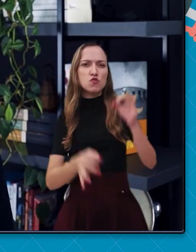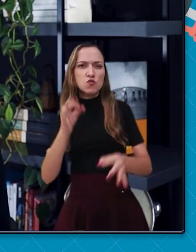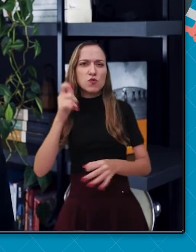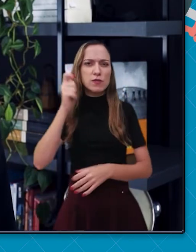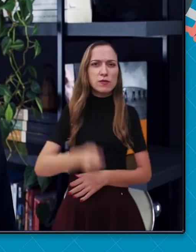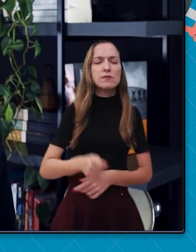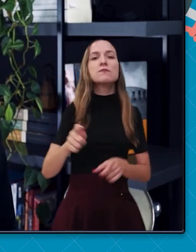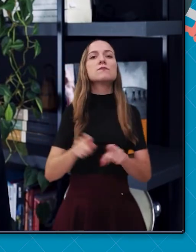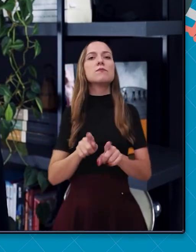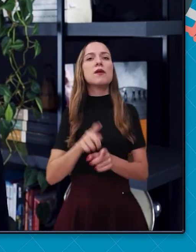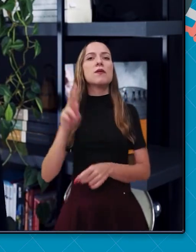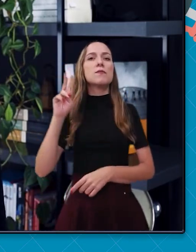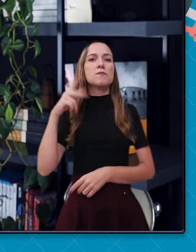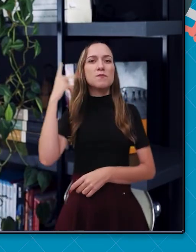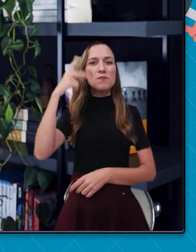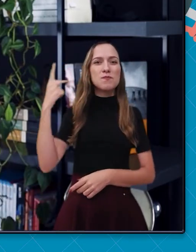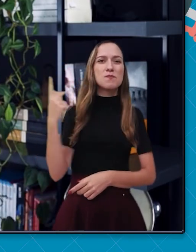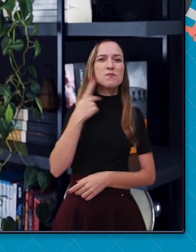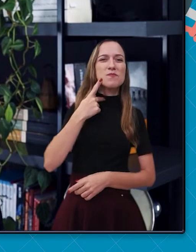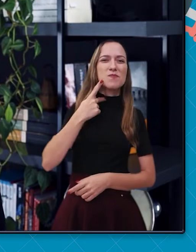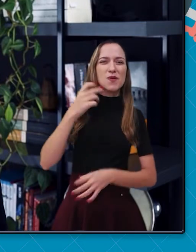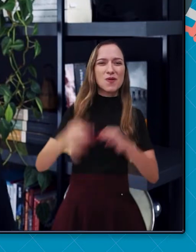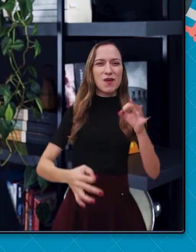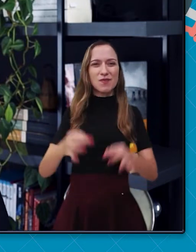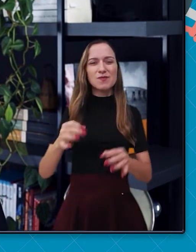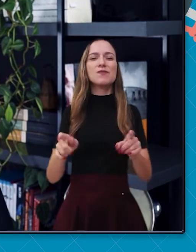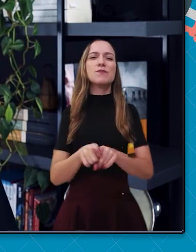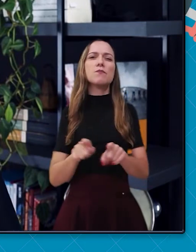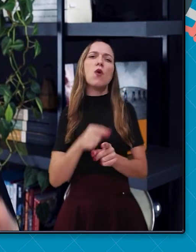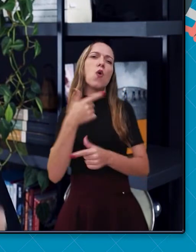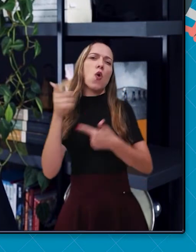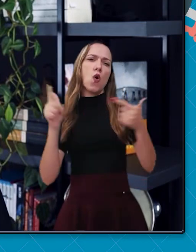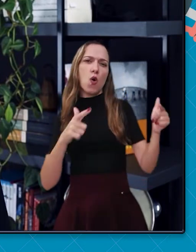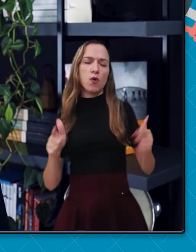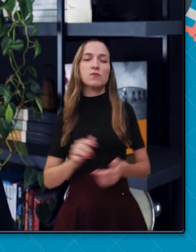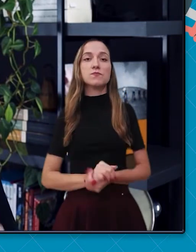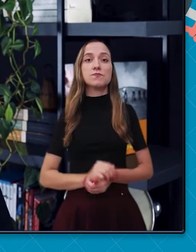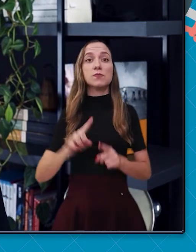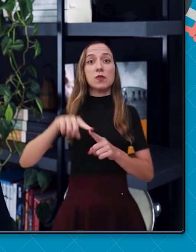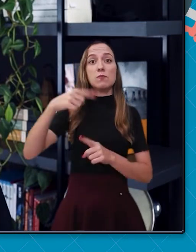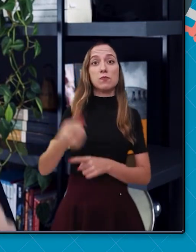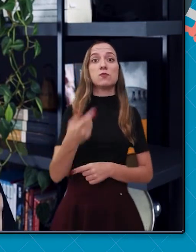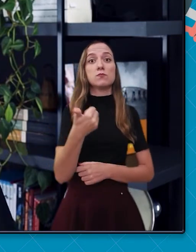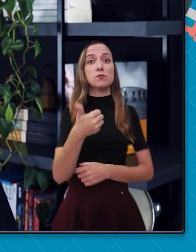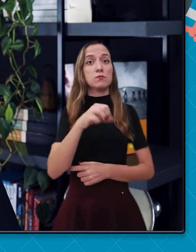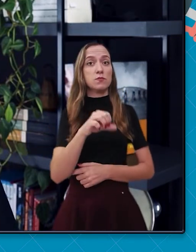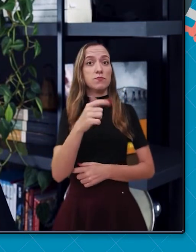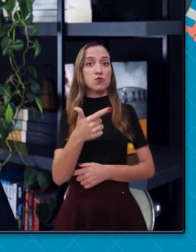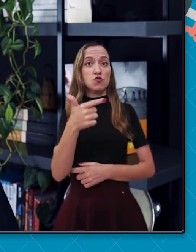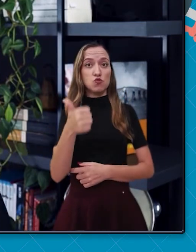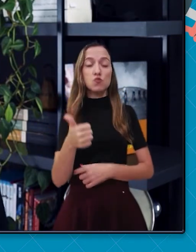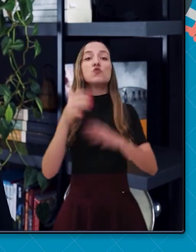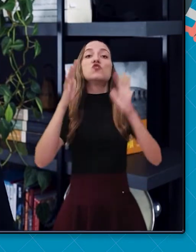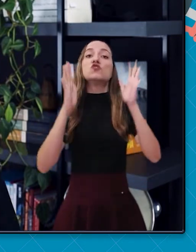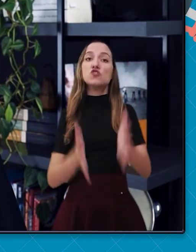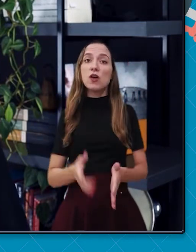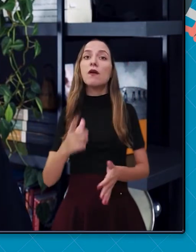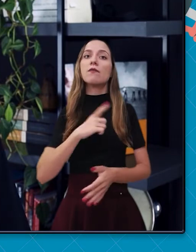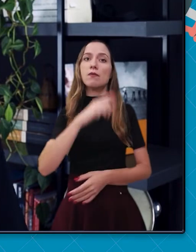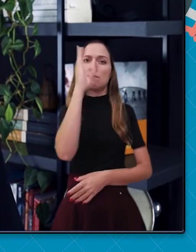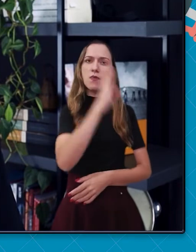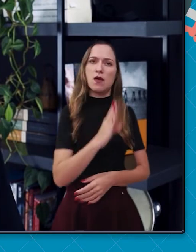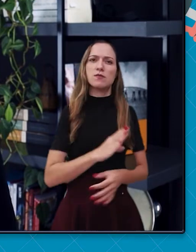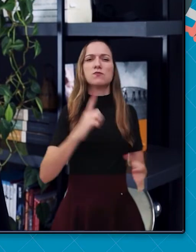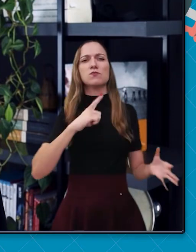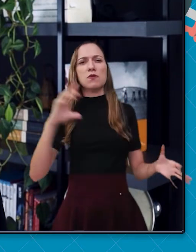e outros cargos oficiais. Em 1821, com o Brasil já elevado a condição de Reino Unido a Portugal e